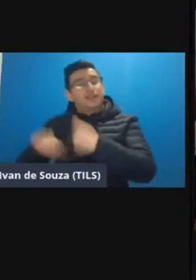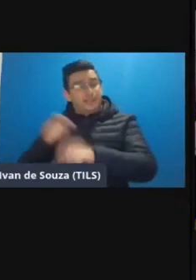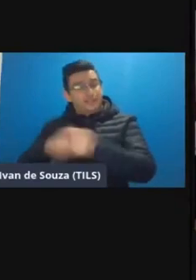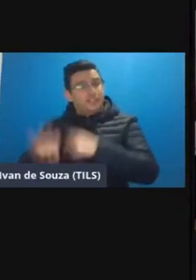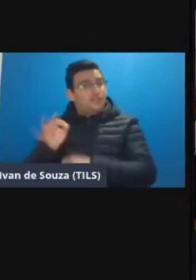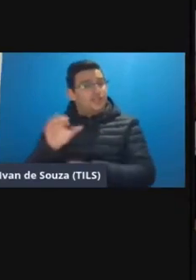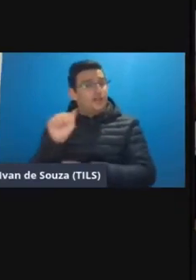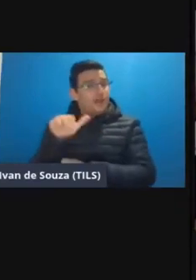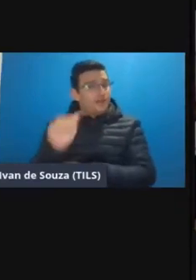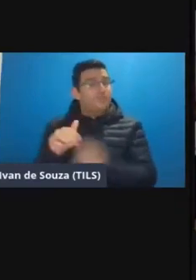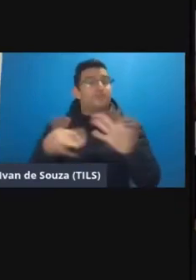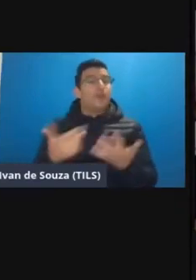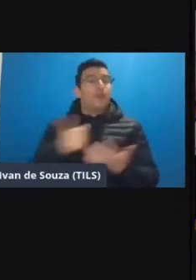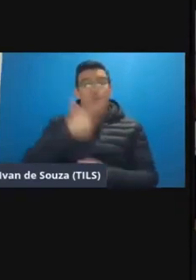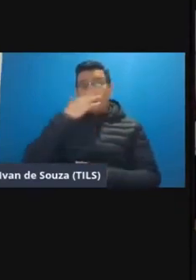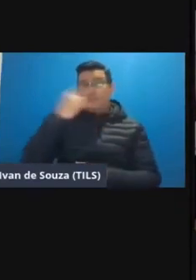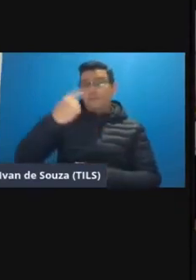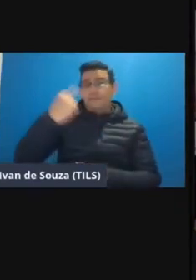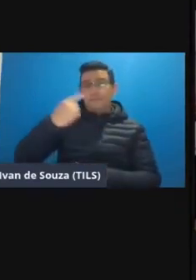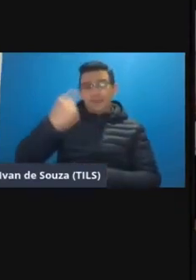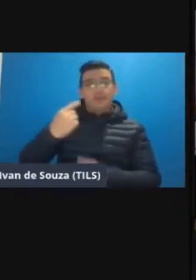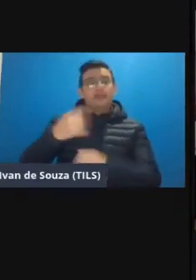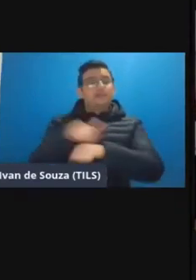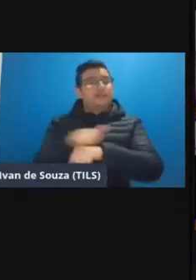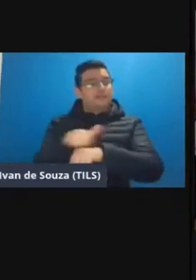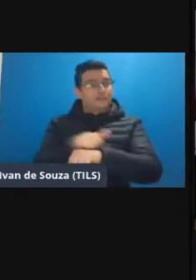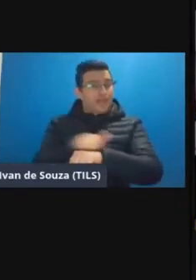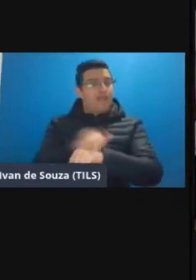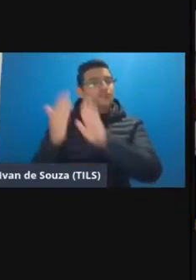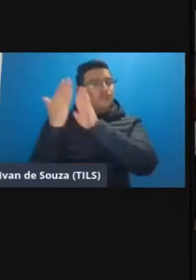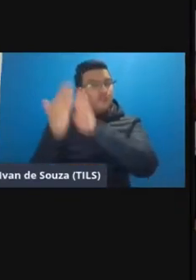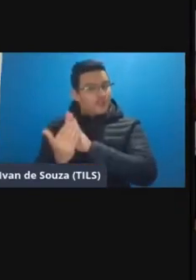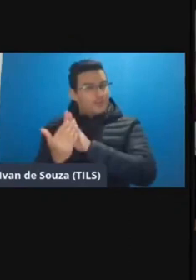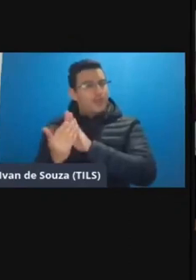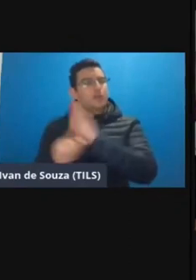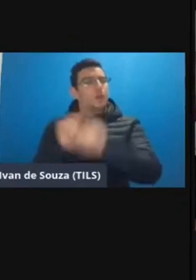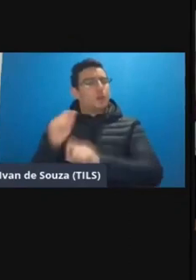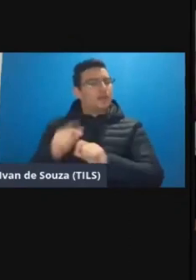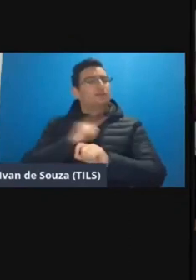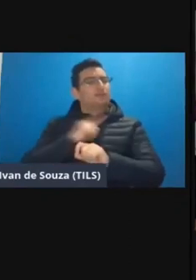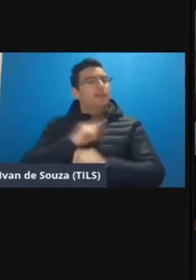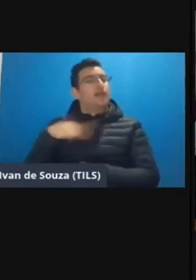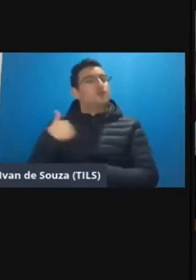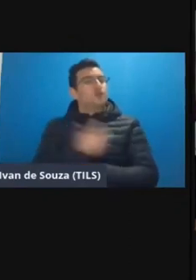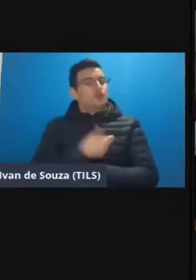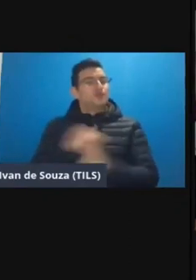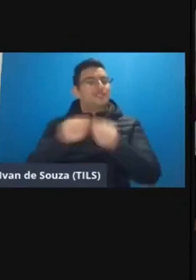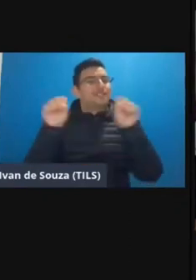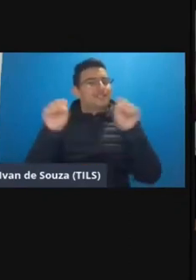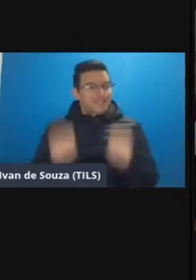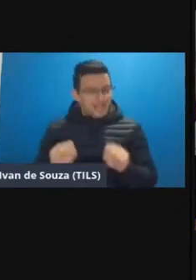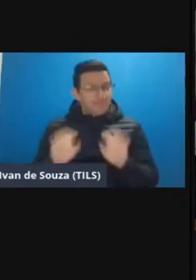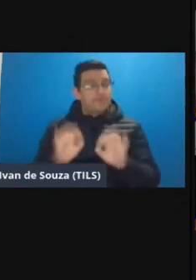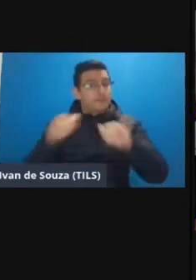né Ana então acho que a primeira grande estratégia de enfrentamento foi lançar então as nossas plataformas né